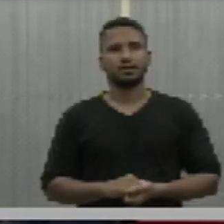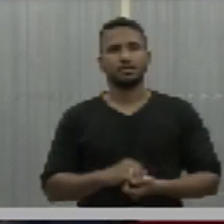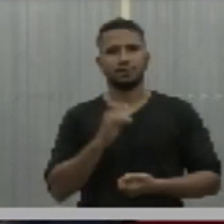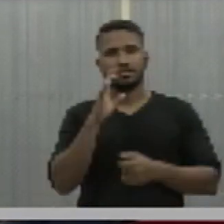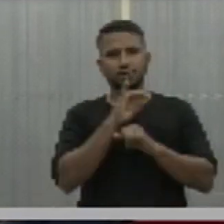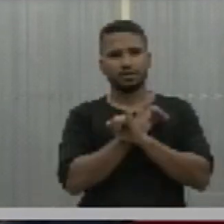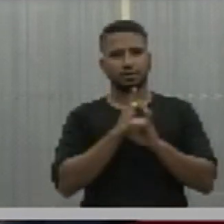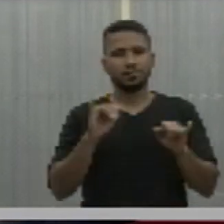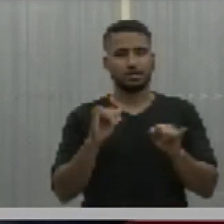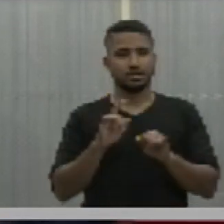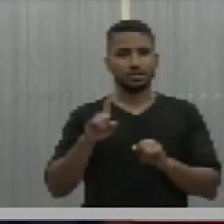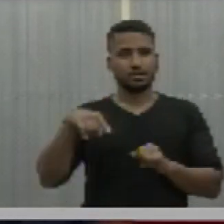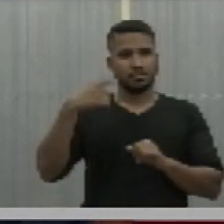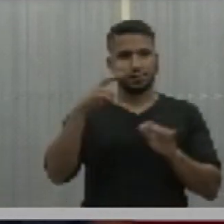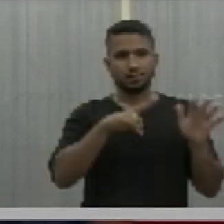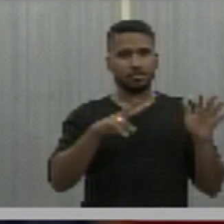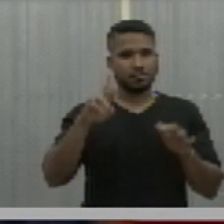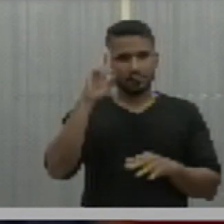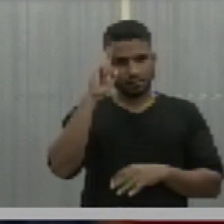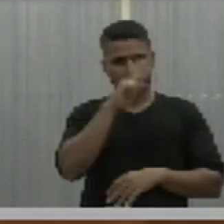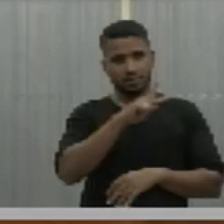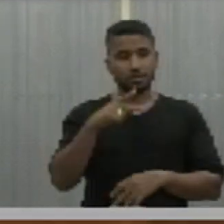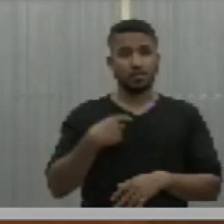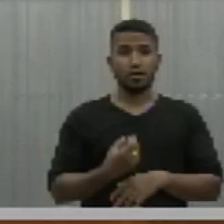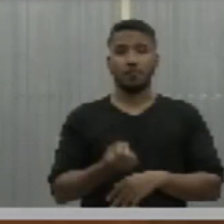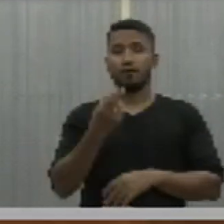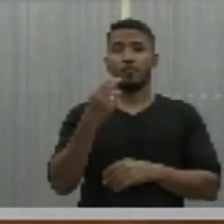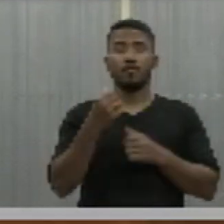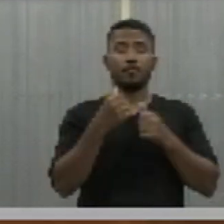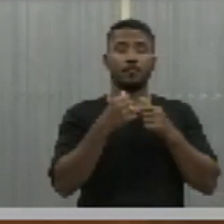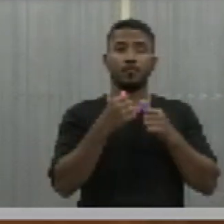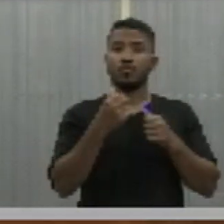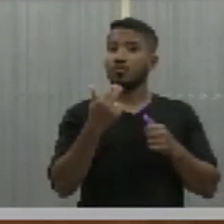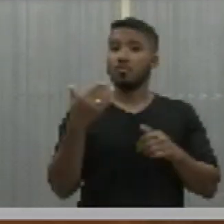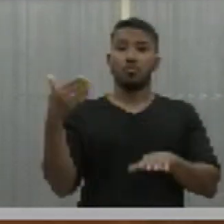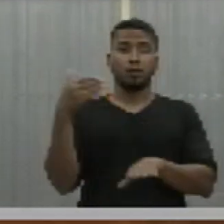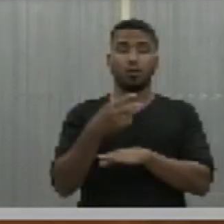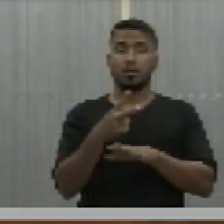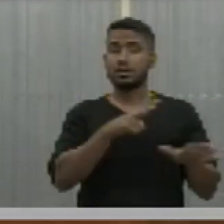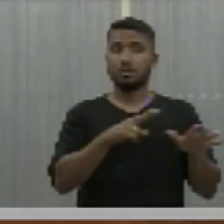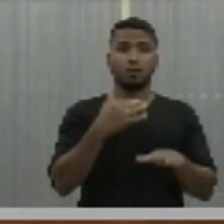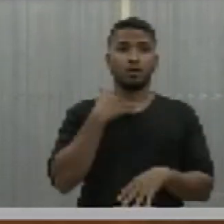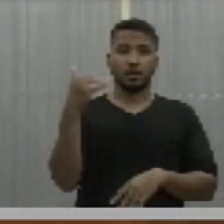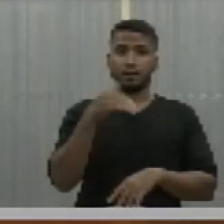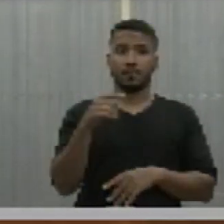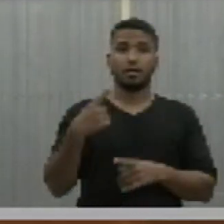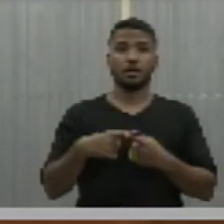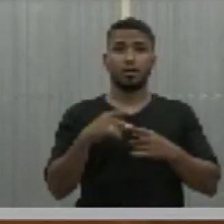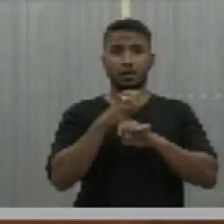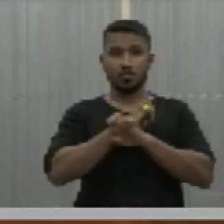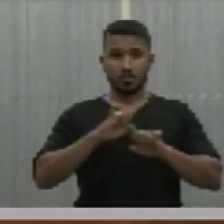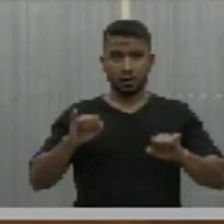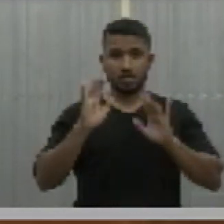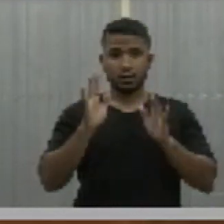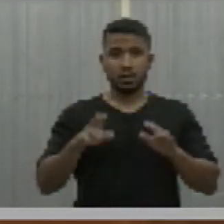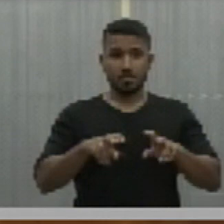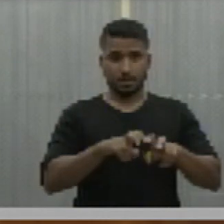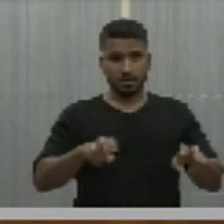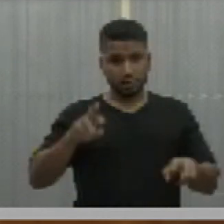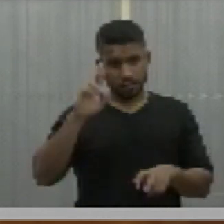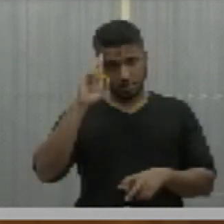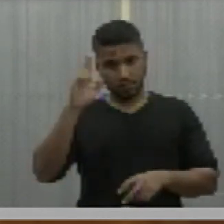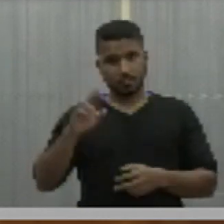anunciar aqui que na próxima semana, Sr. Presidente, eu vou ter uma ausência de uma semana. Eu já, inclusive, comuniquei à mesa, diretora,